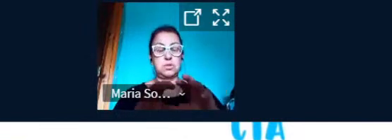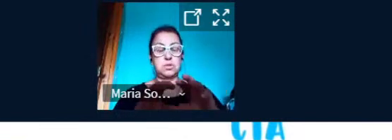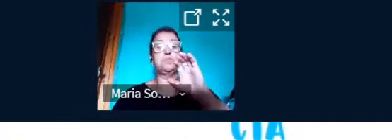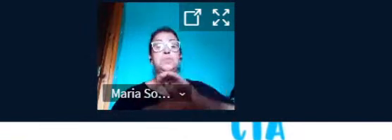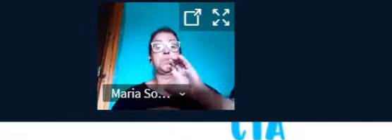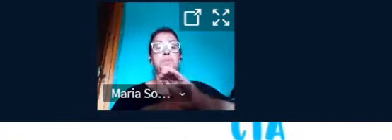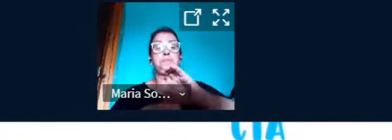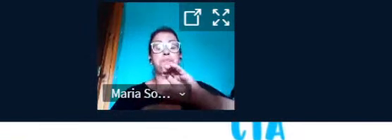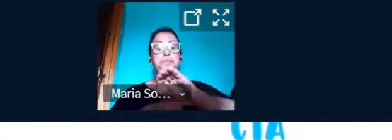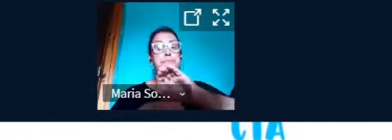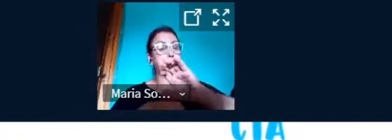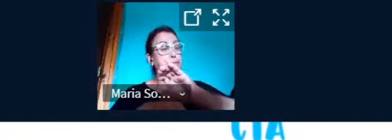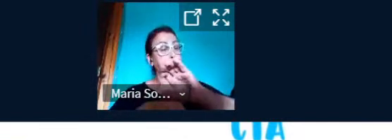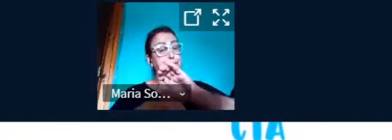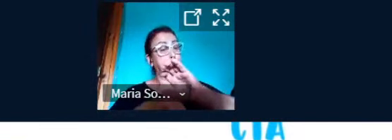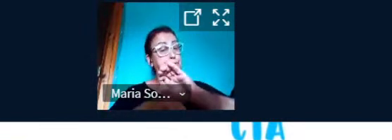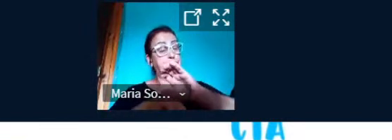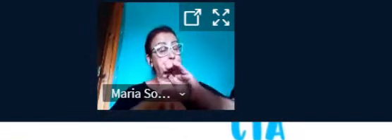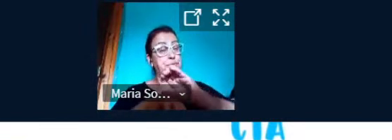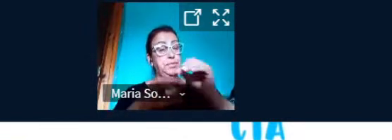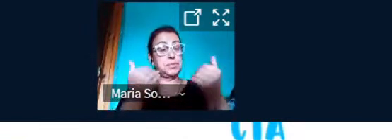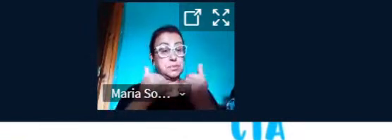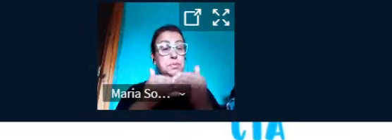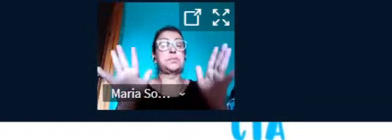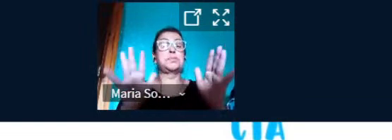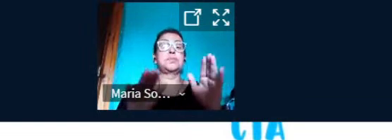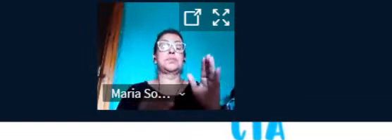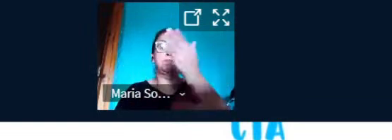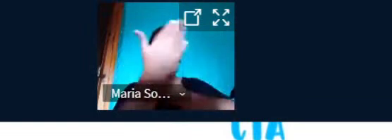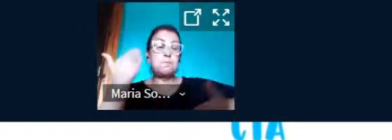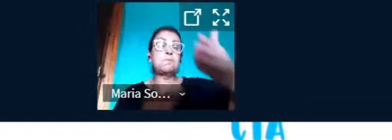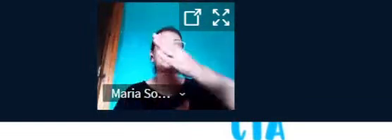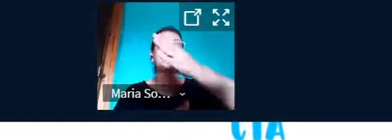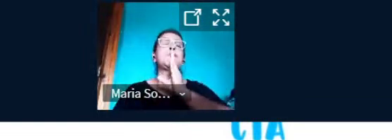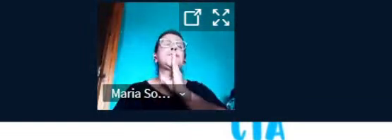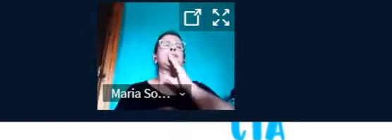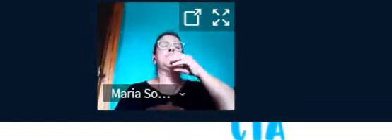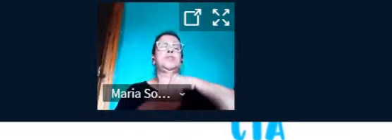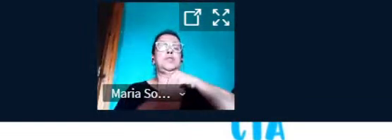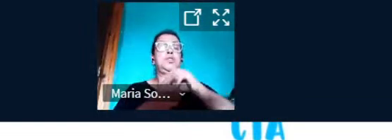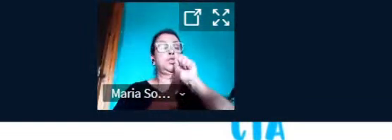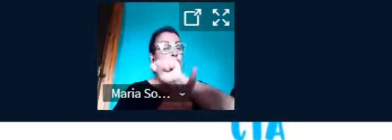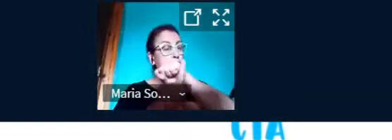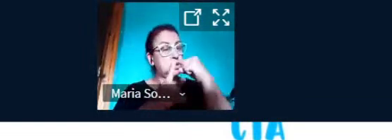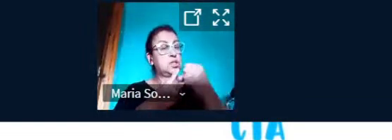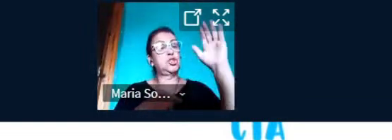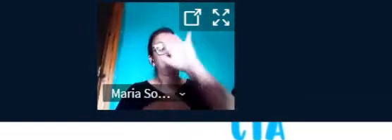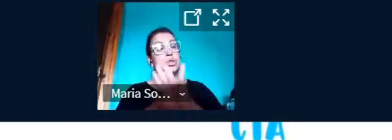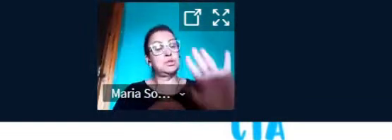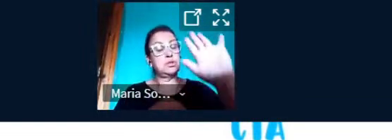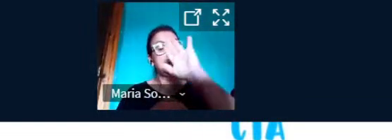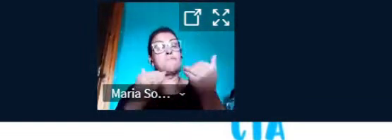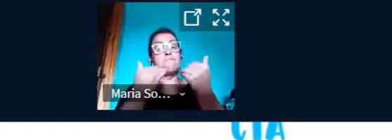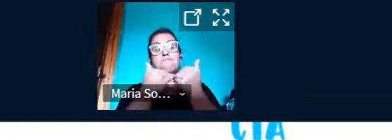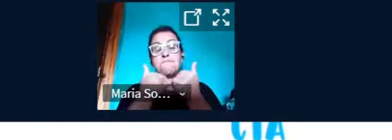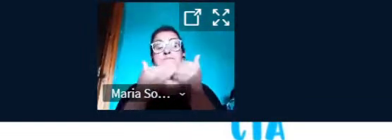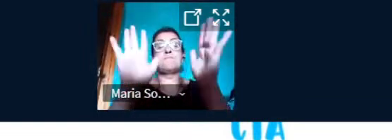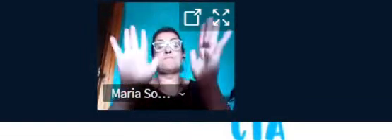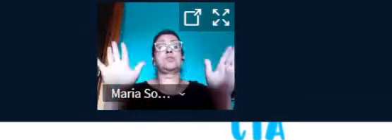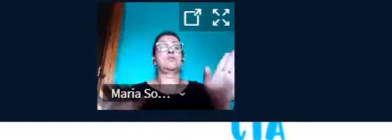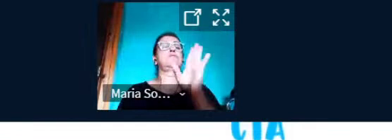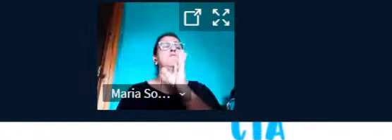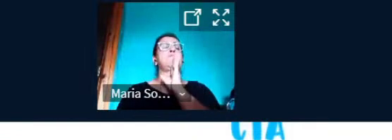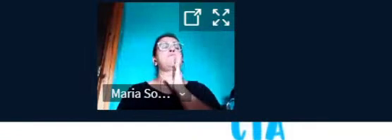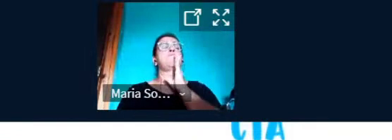comunidade científica e a sociedade em geral. Ampliando o reconhecimento e o impacto social e econômico da ciência. O hardware